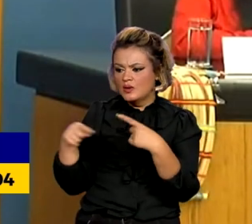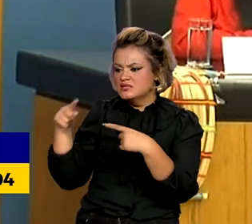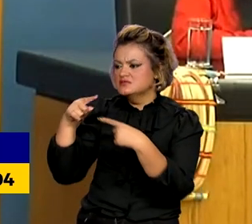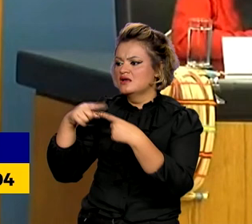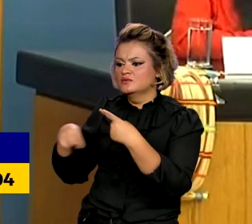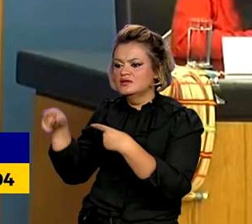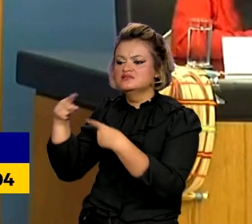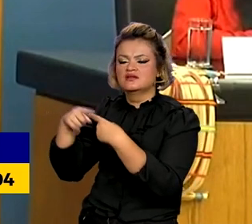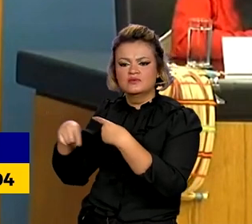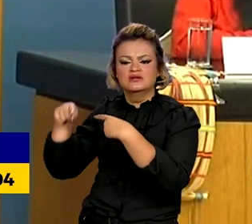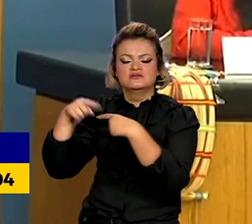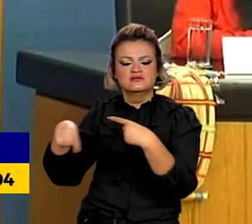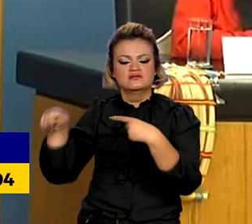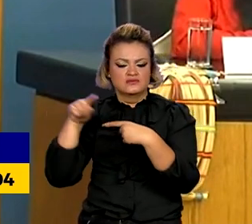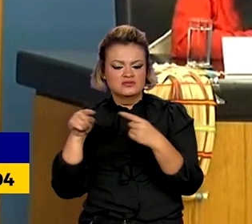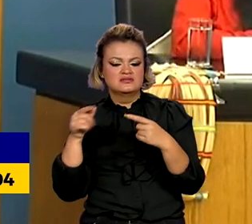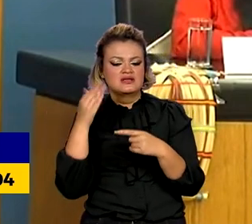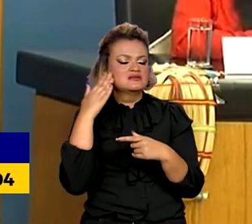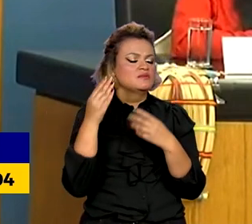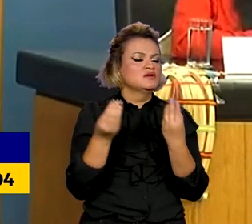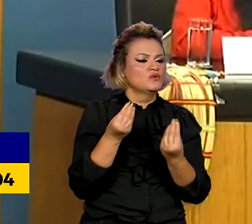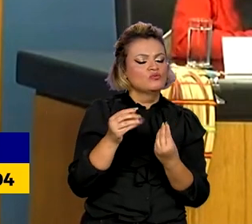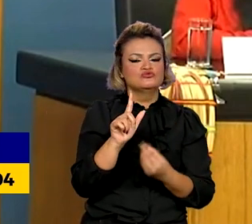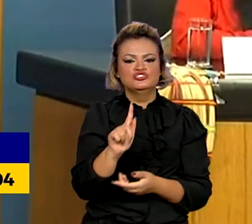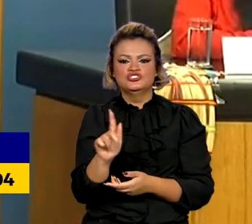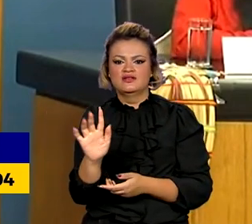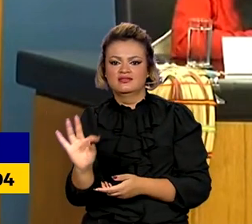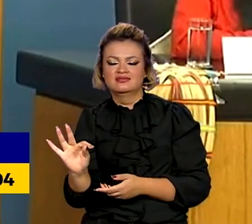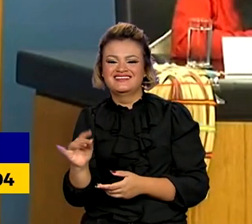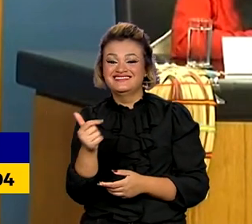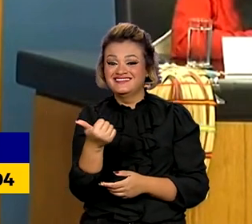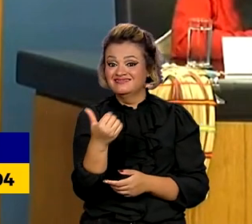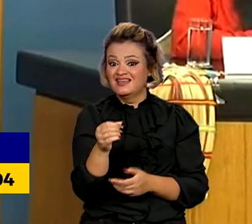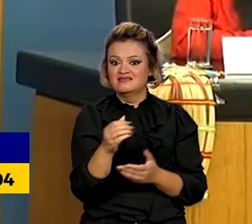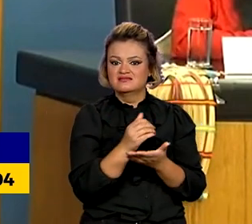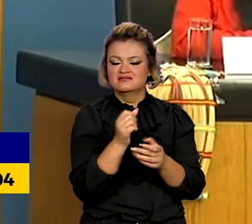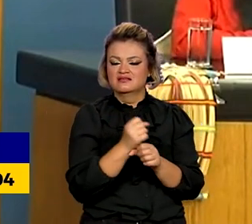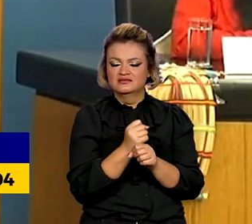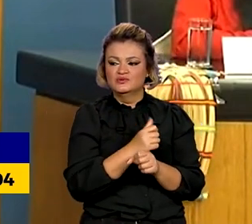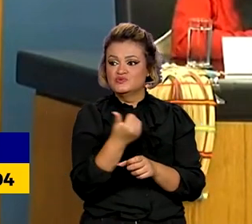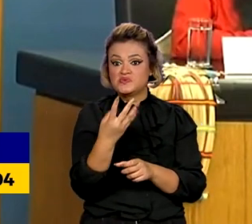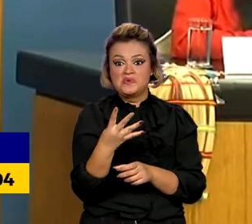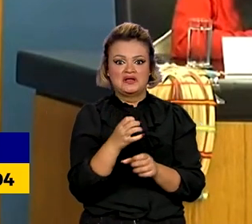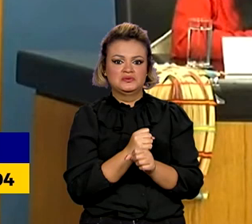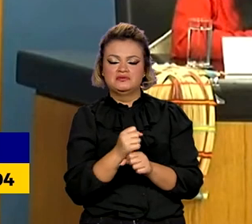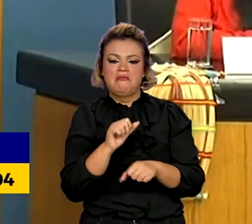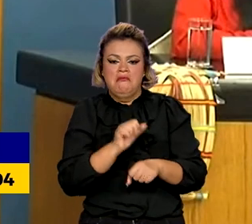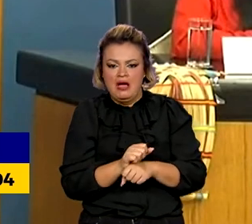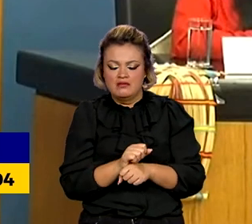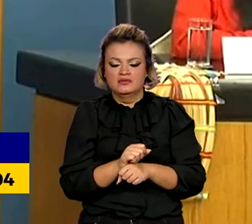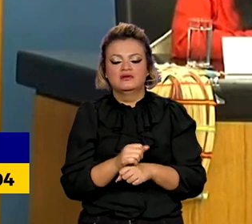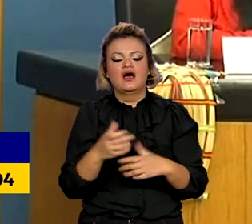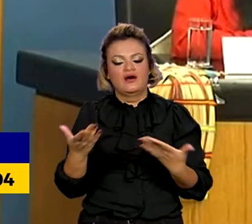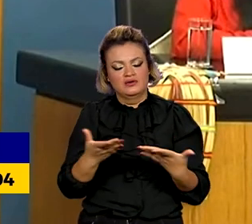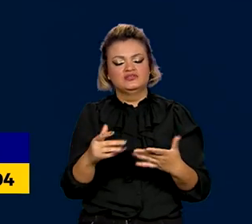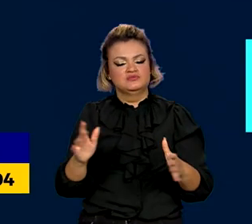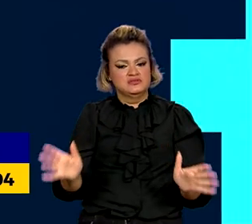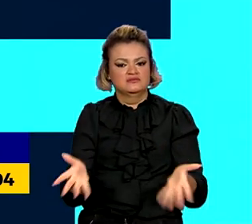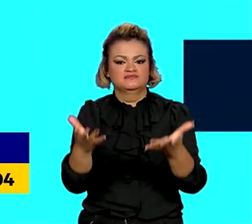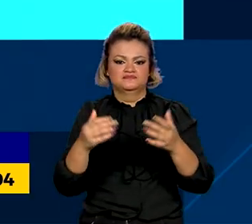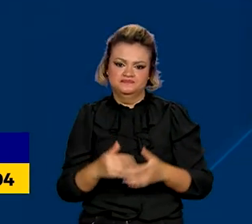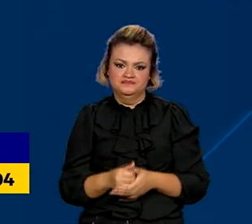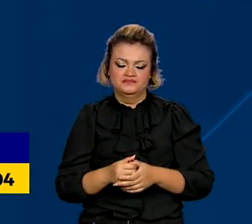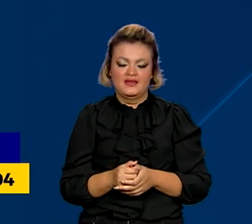precisa ser recomposto muito o GT que estão aí por mais de dez anos, sete anos, quatro anos parados e a gente vai dando amigo.